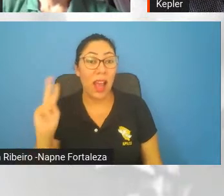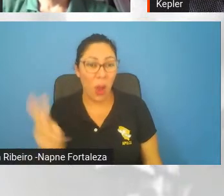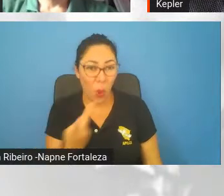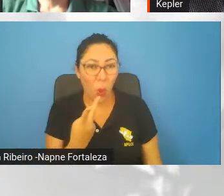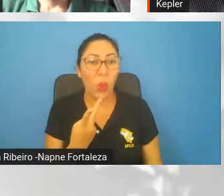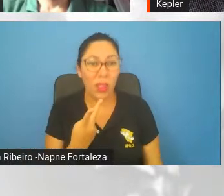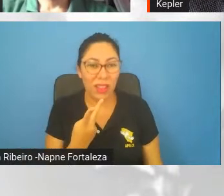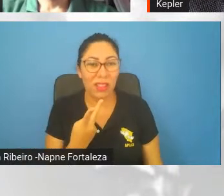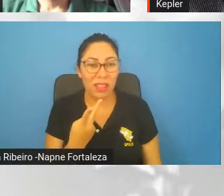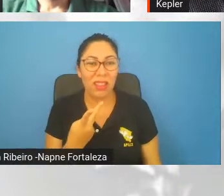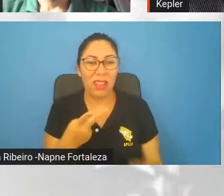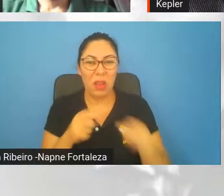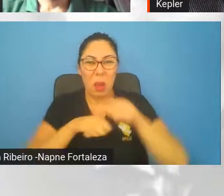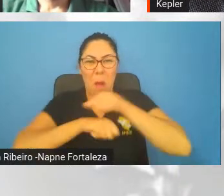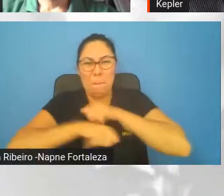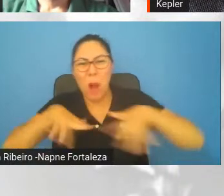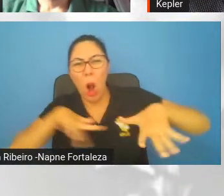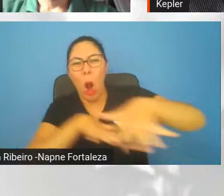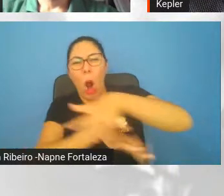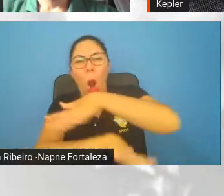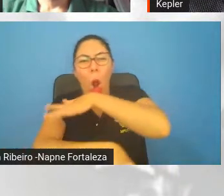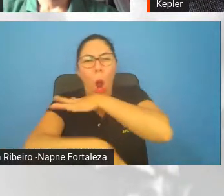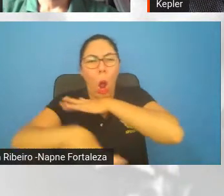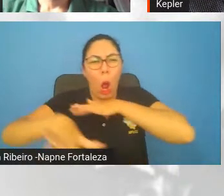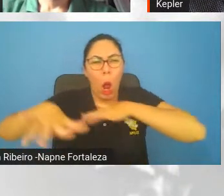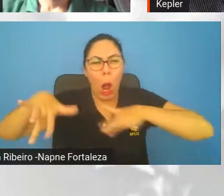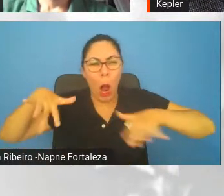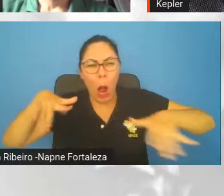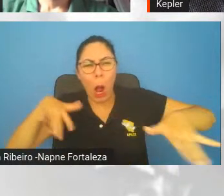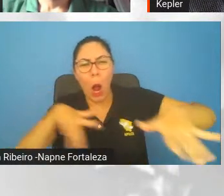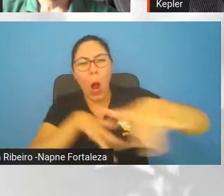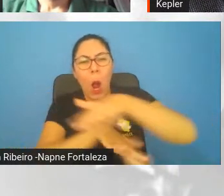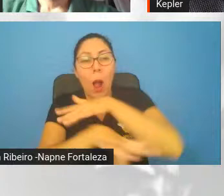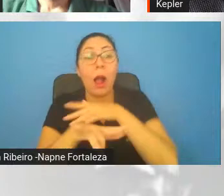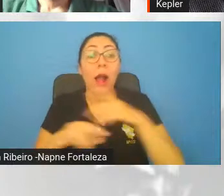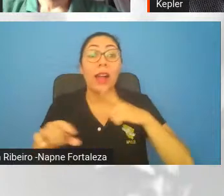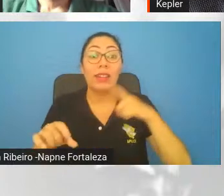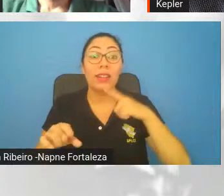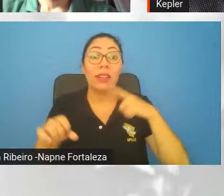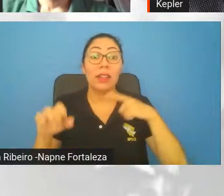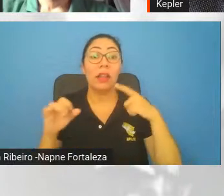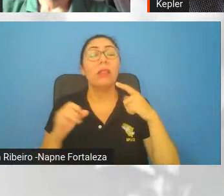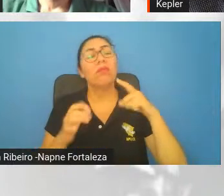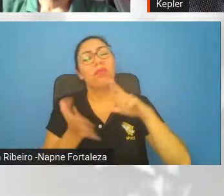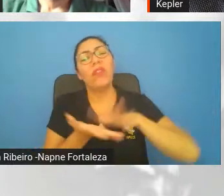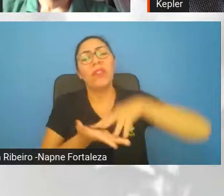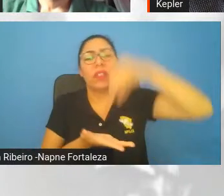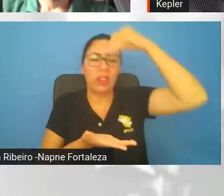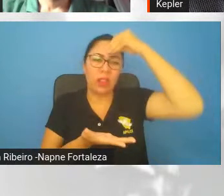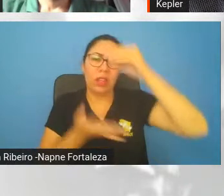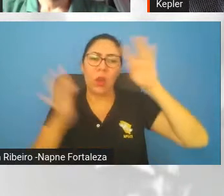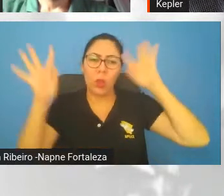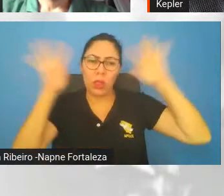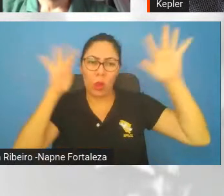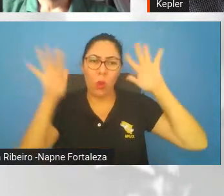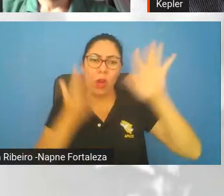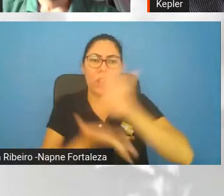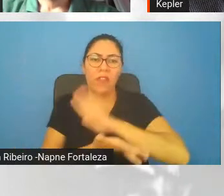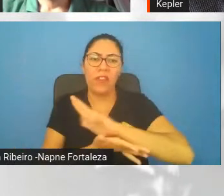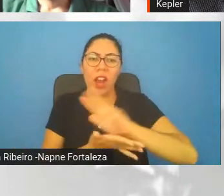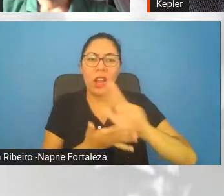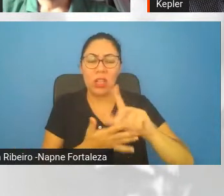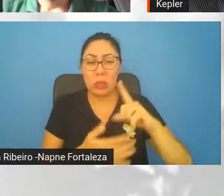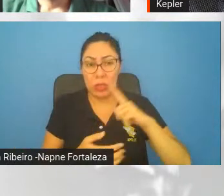teorias complexas. De novo, a gente pode conversar de novo. Conforme apareceu a pergunta de um universo finito ou infinito,